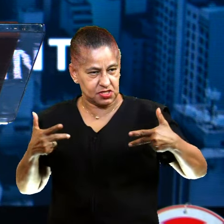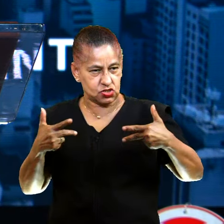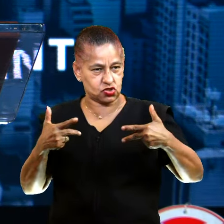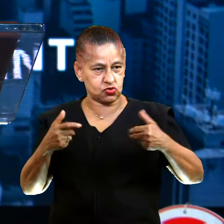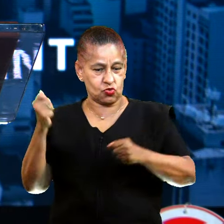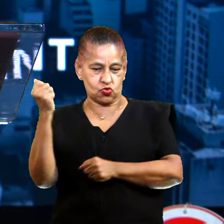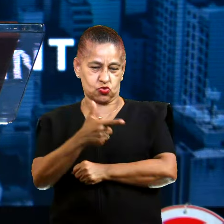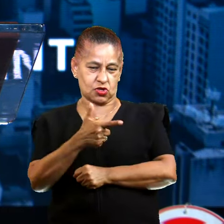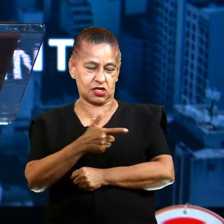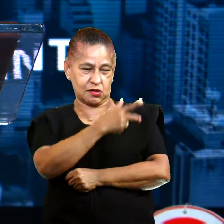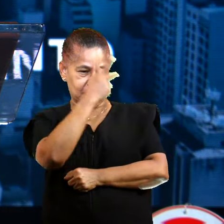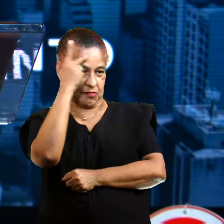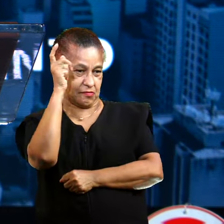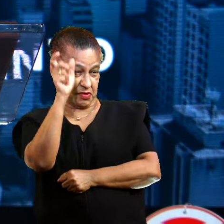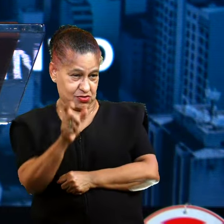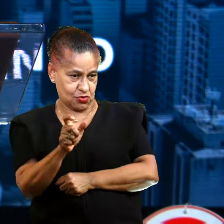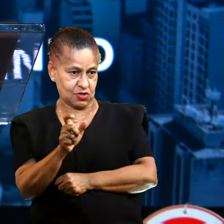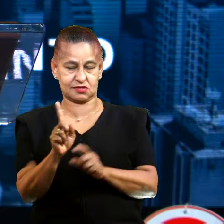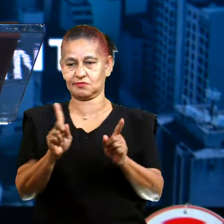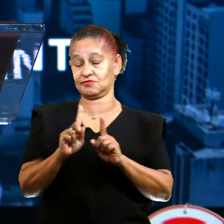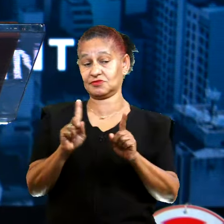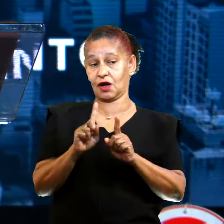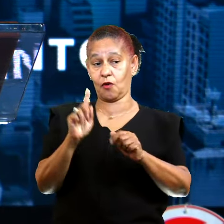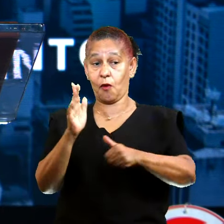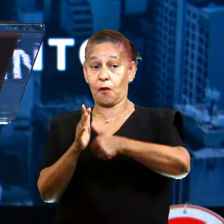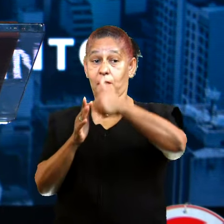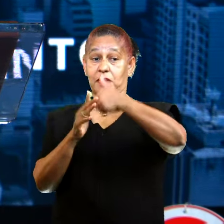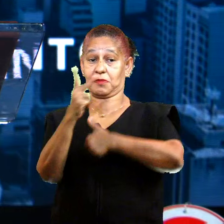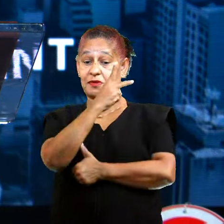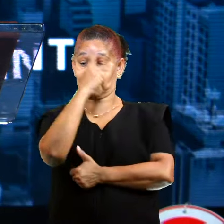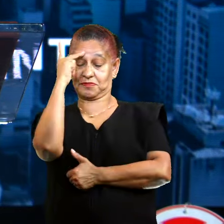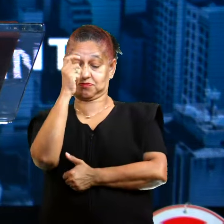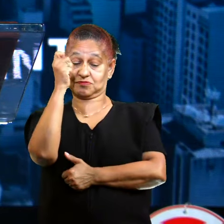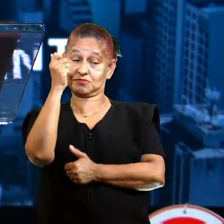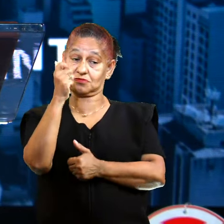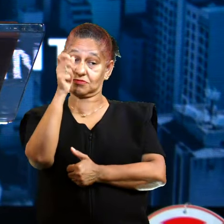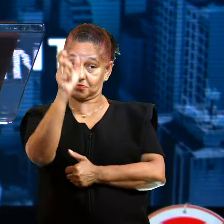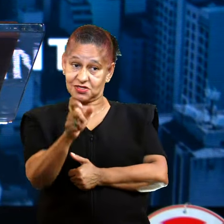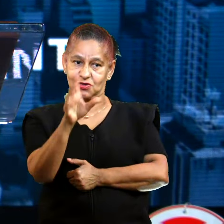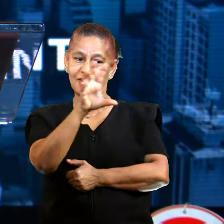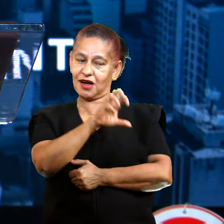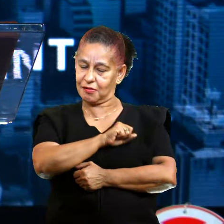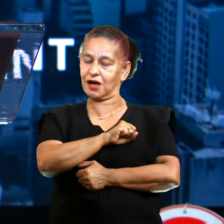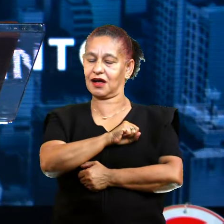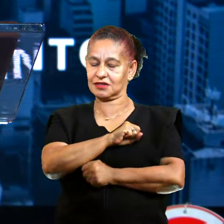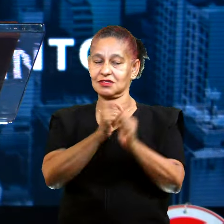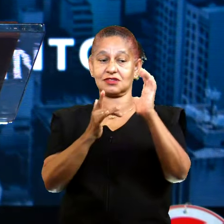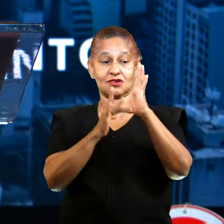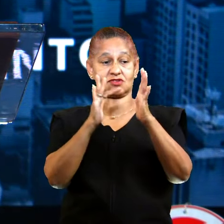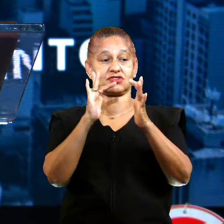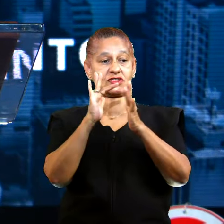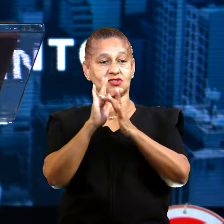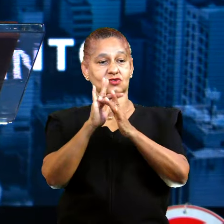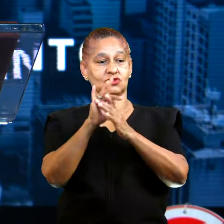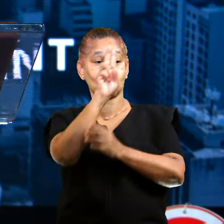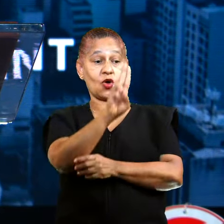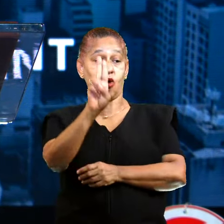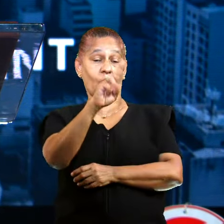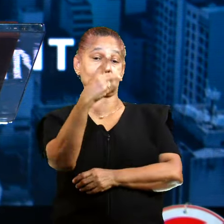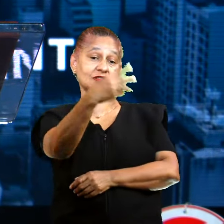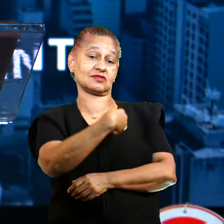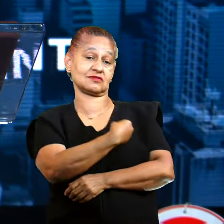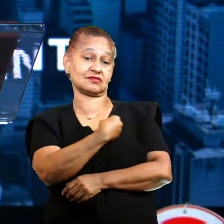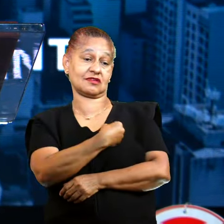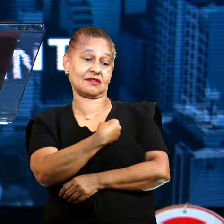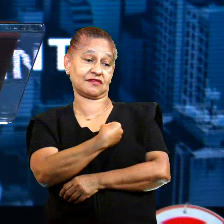E Jesus, então, manifesta o seu poder mudando a vida do pior indivíduo daquela